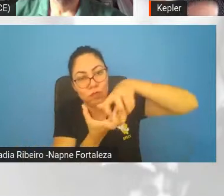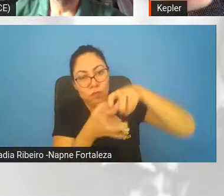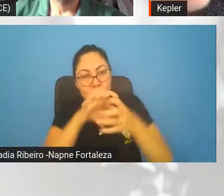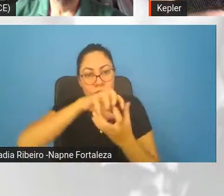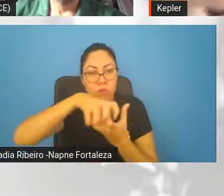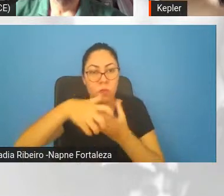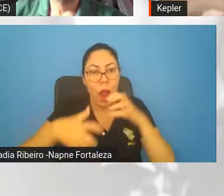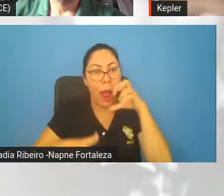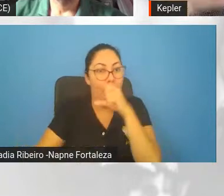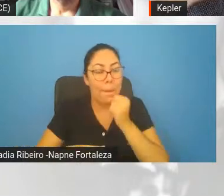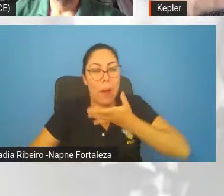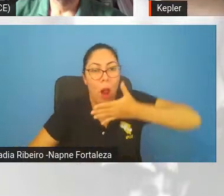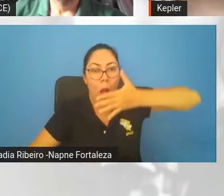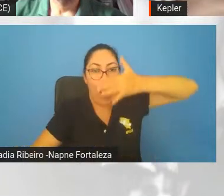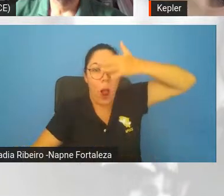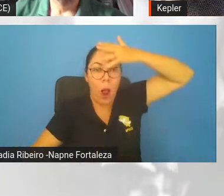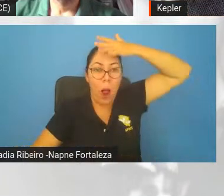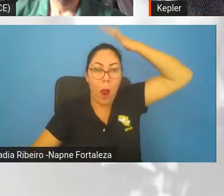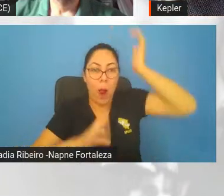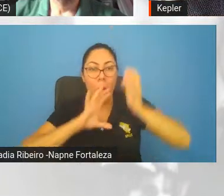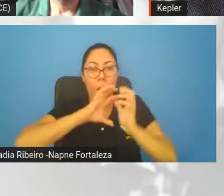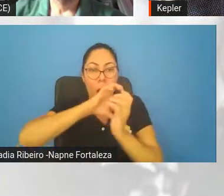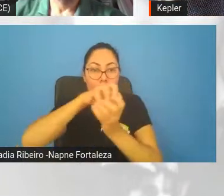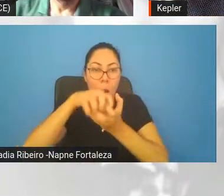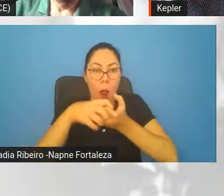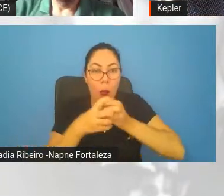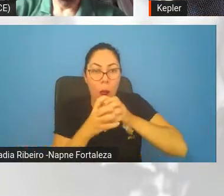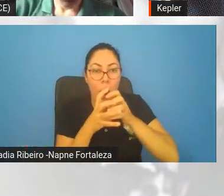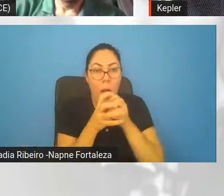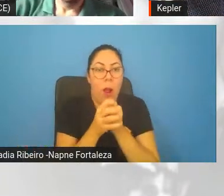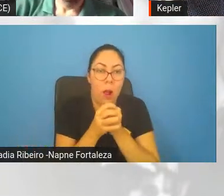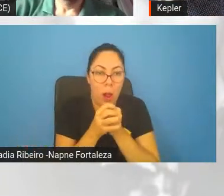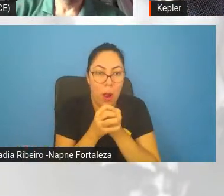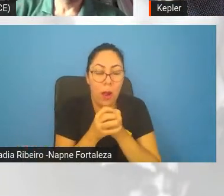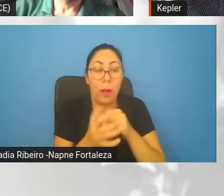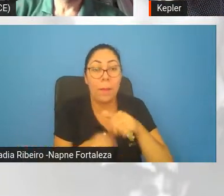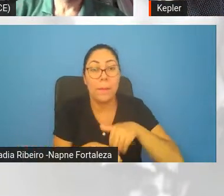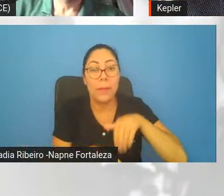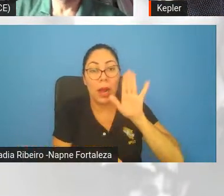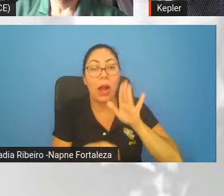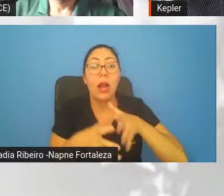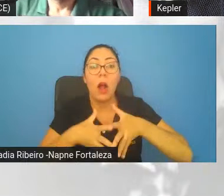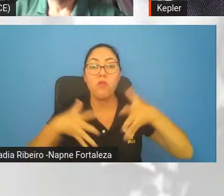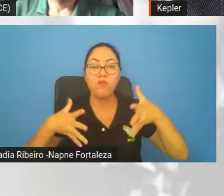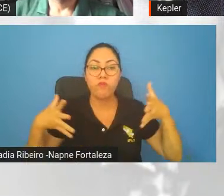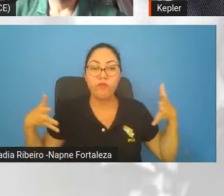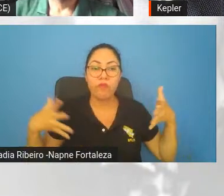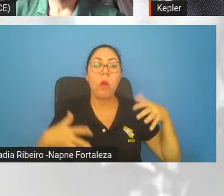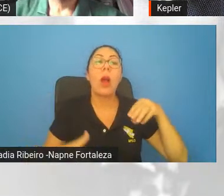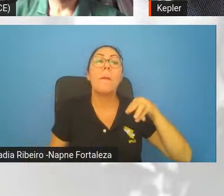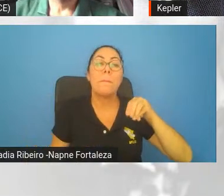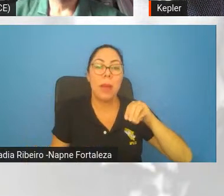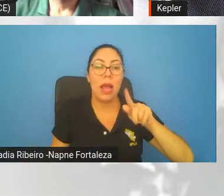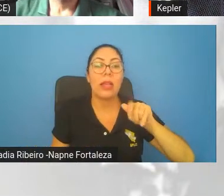o campo aumenta quando tu contrai a matéria, então é assim que os magnetários são feitos.